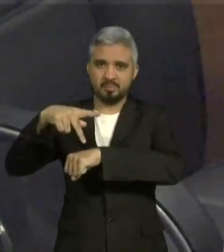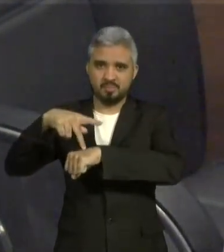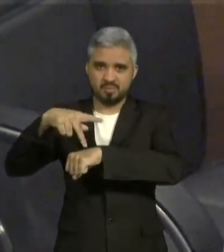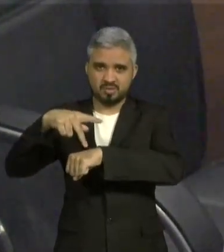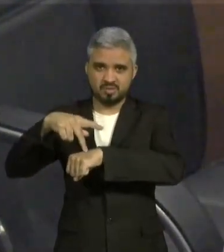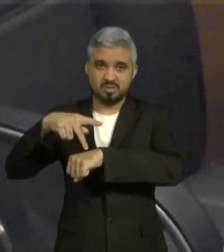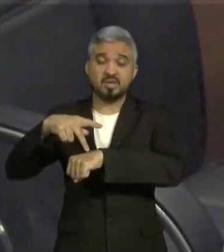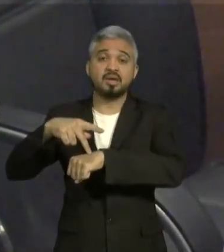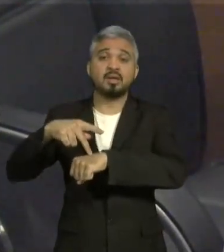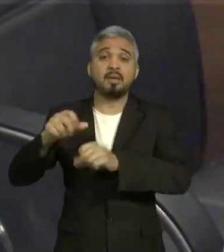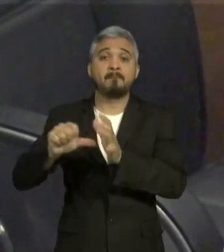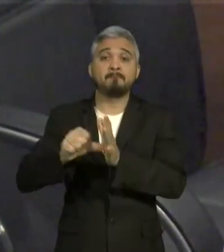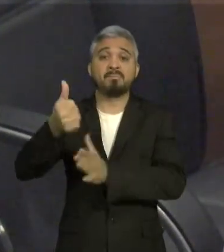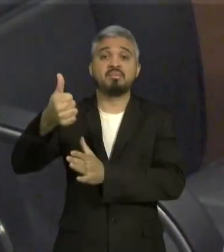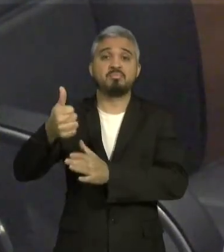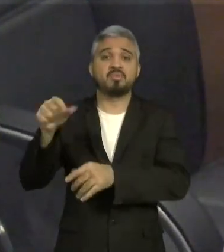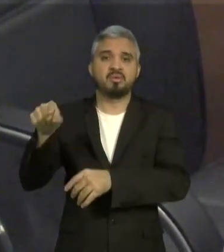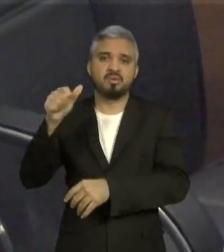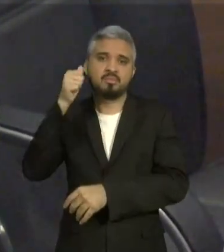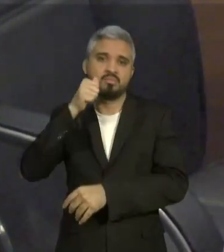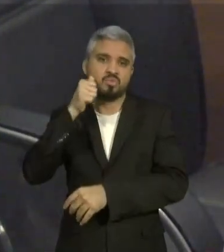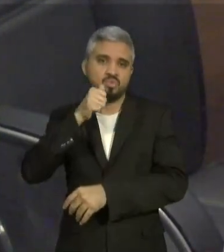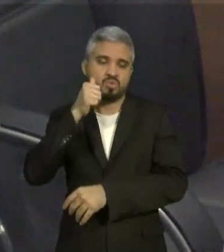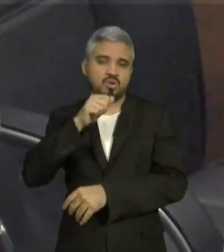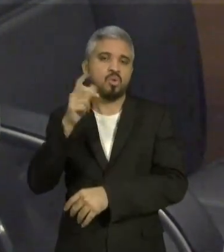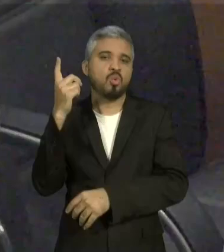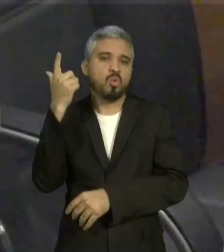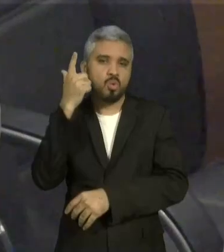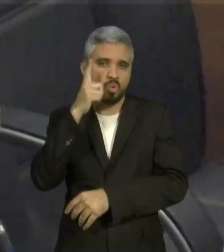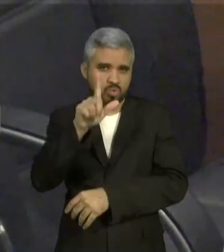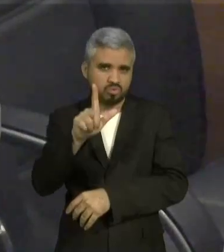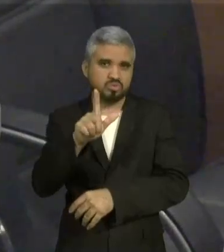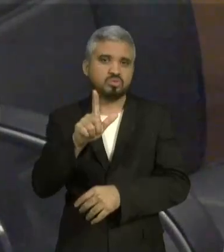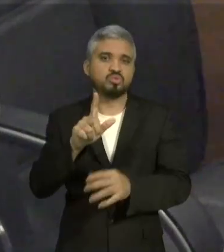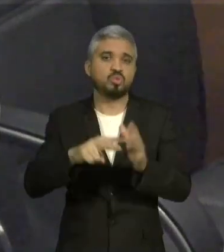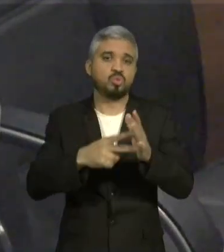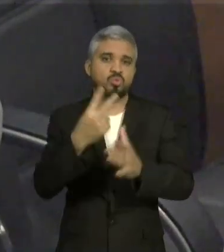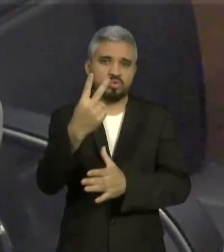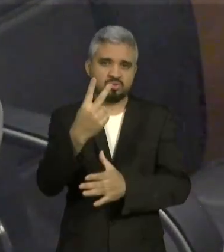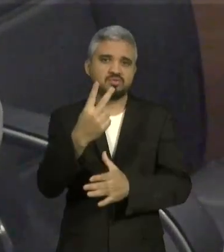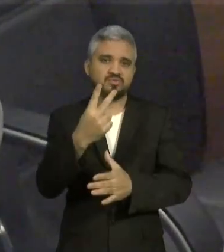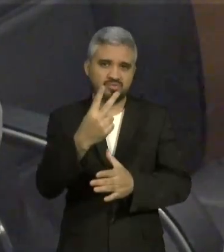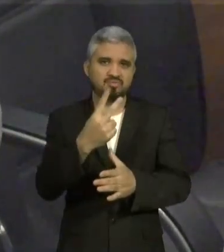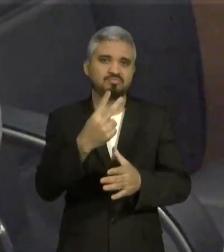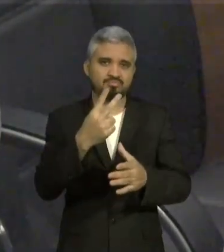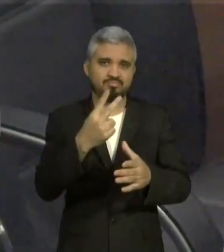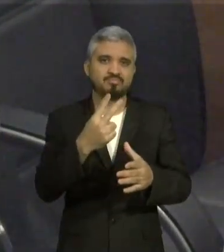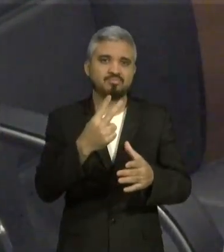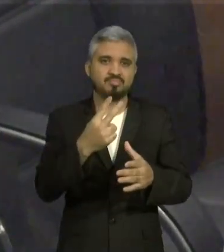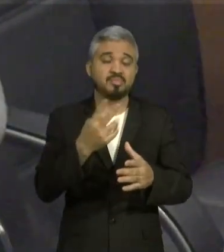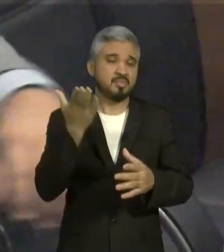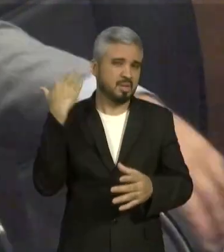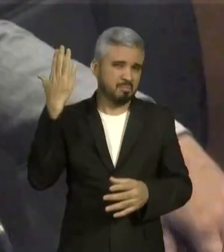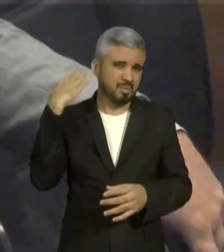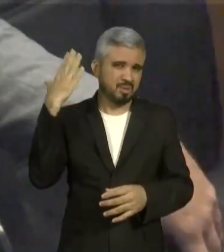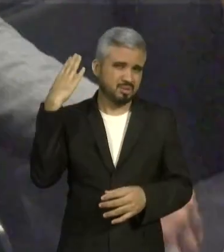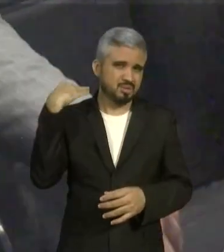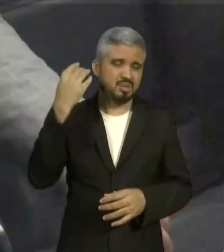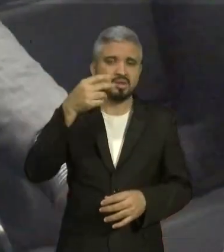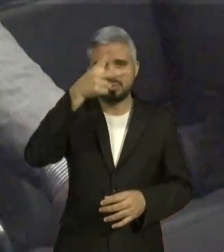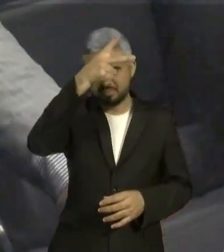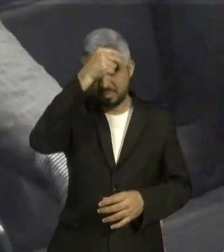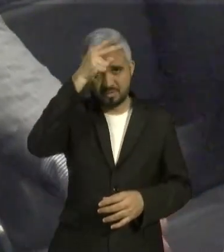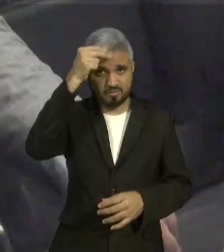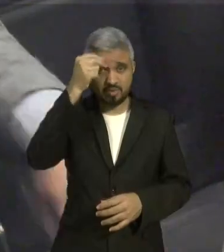mulher a ser reeleita na cidade de Pedreiras, só que tinha sido um prefeito até hoje reeleito, que teria